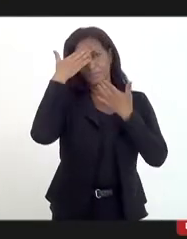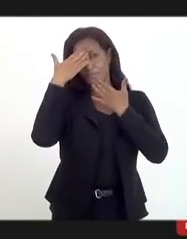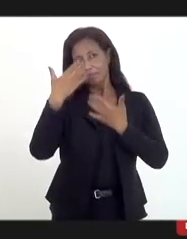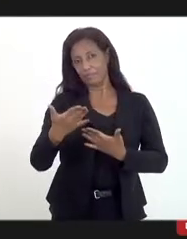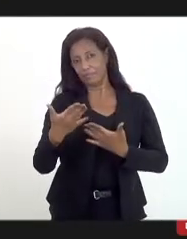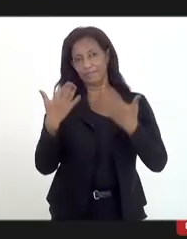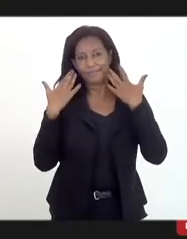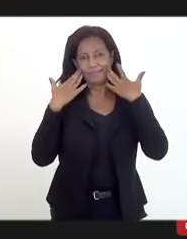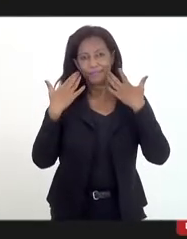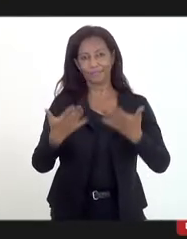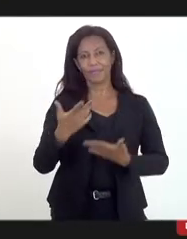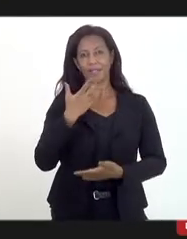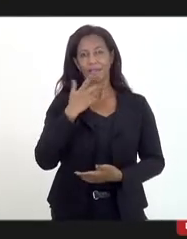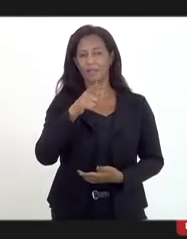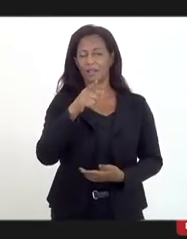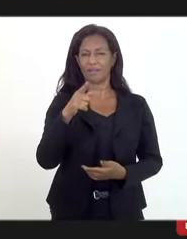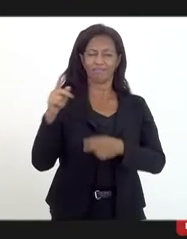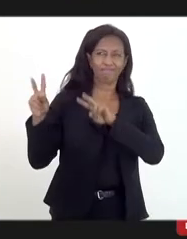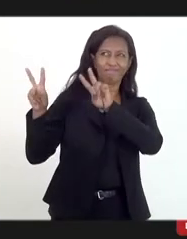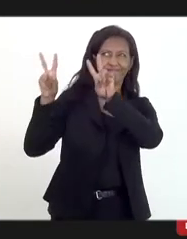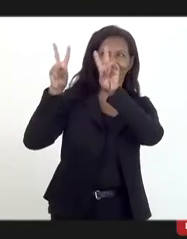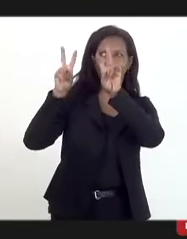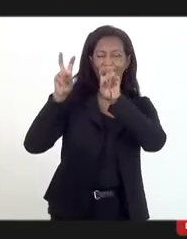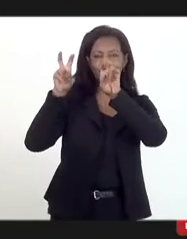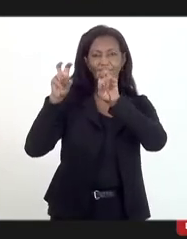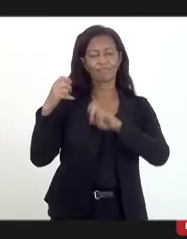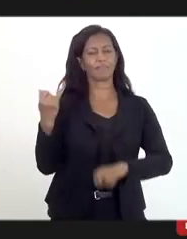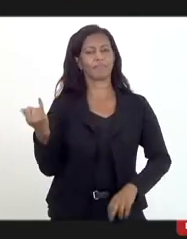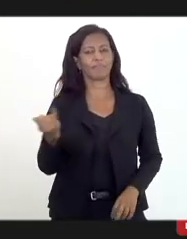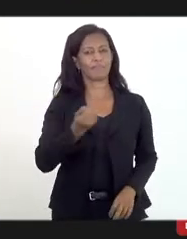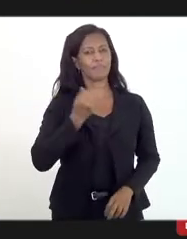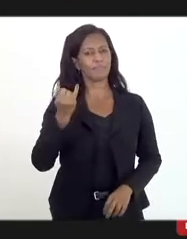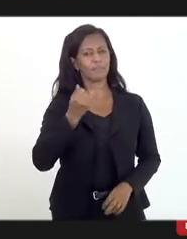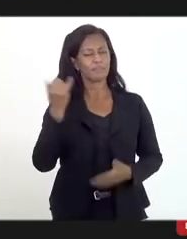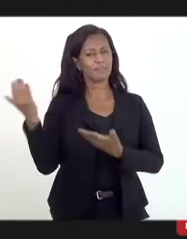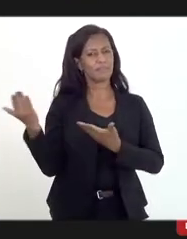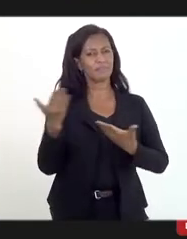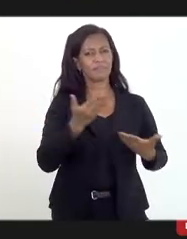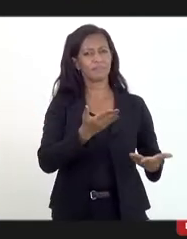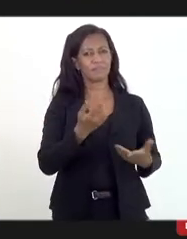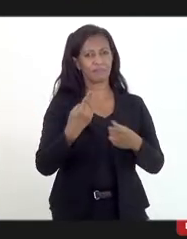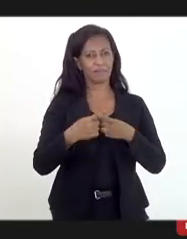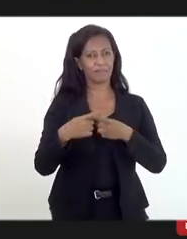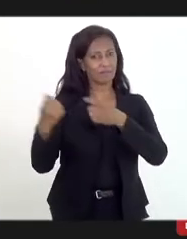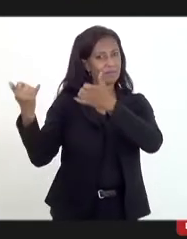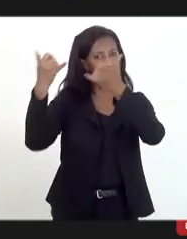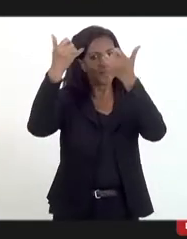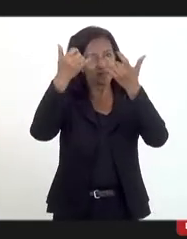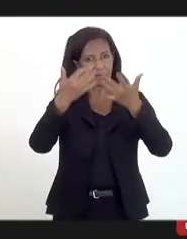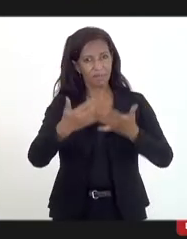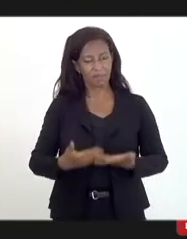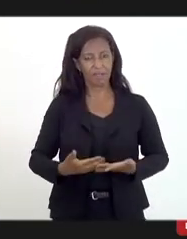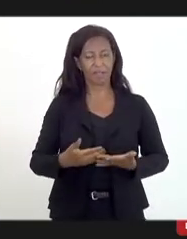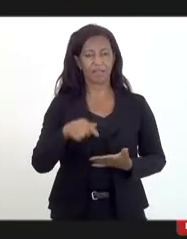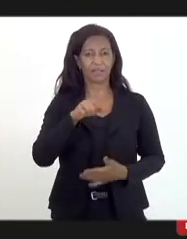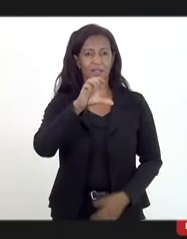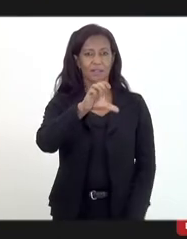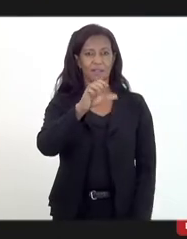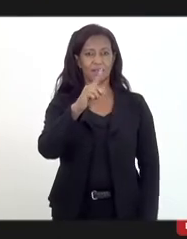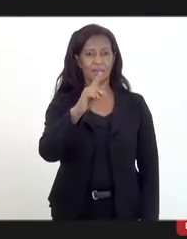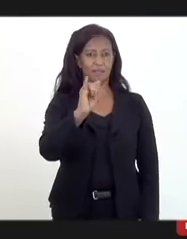e dizer que o senhor trouxe um tema muito importante, porque a finalidade dessa CPI é